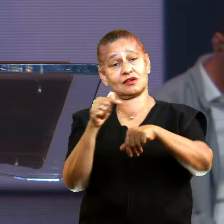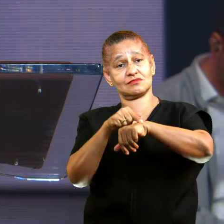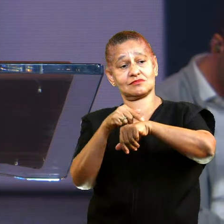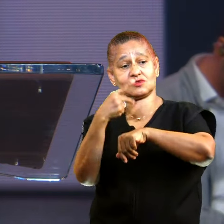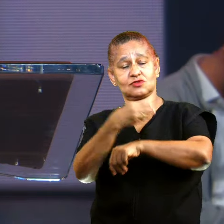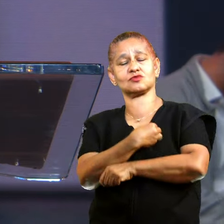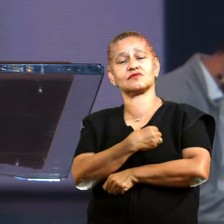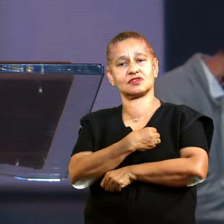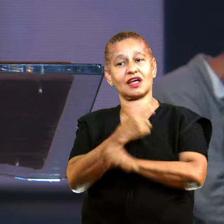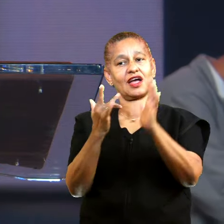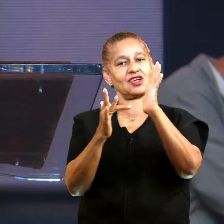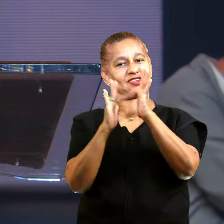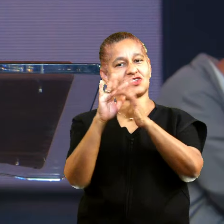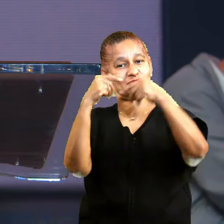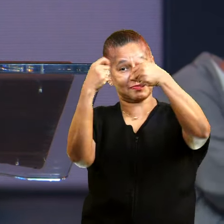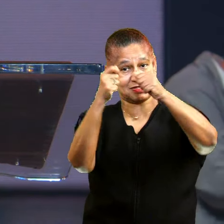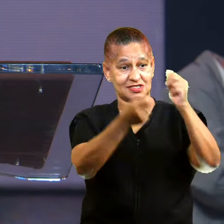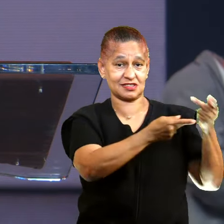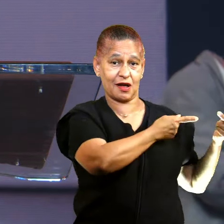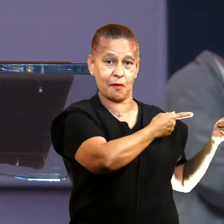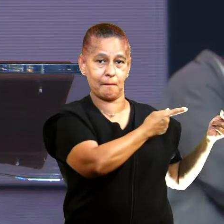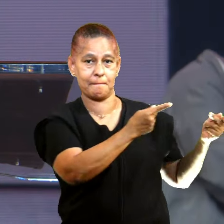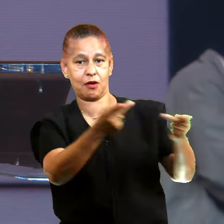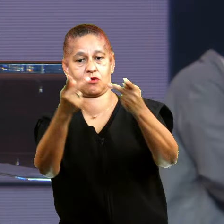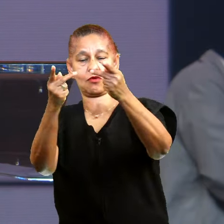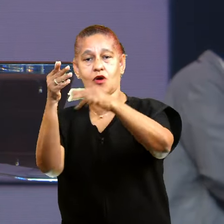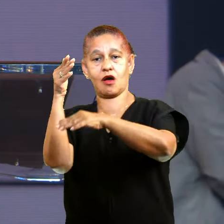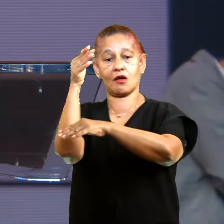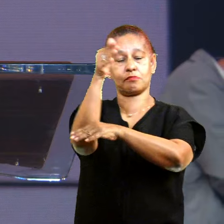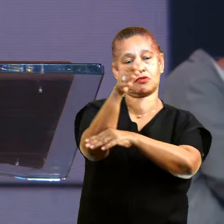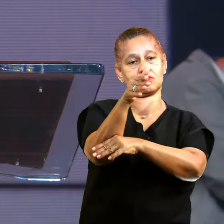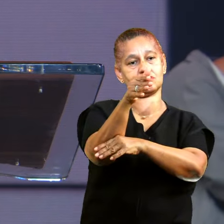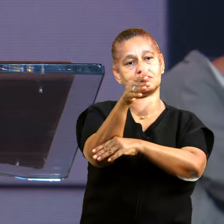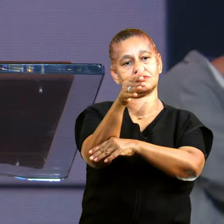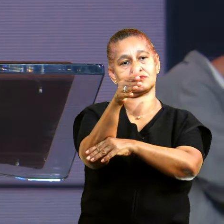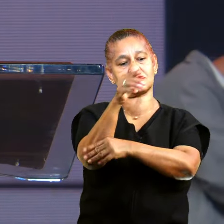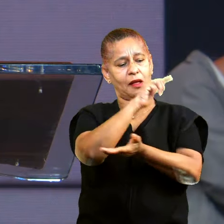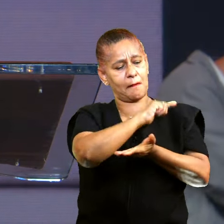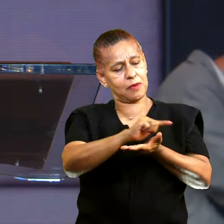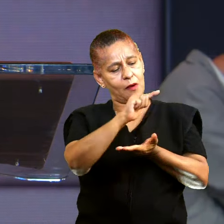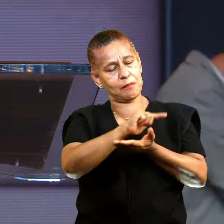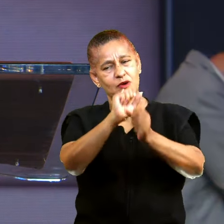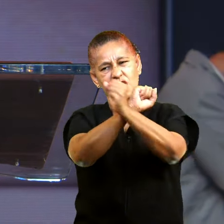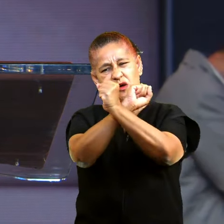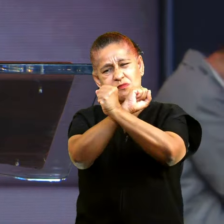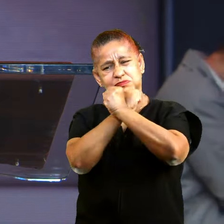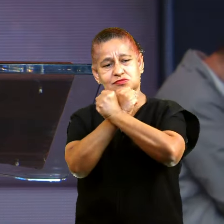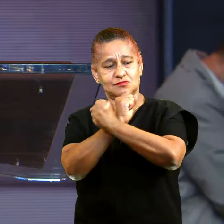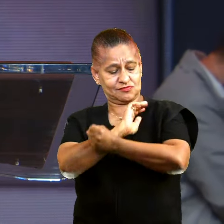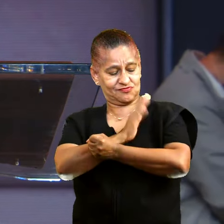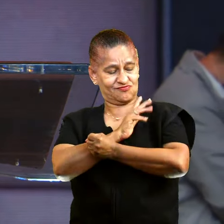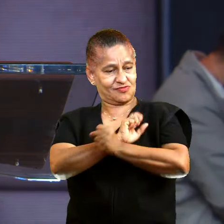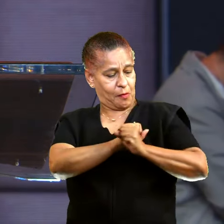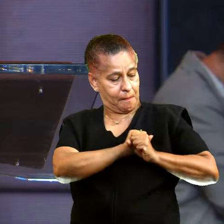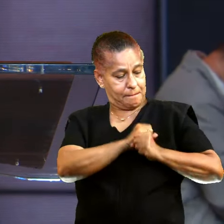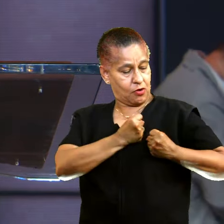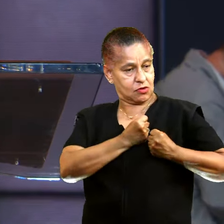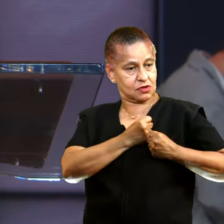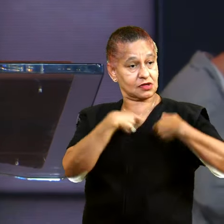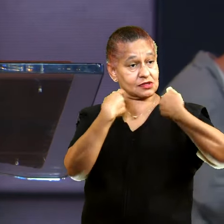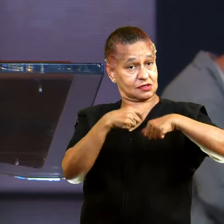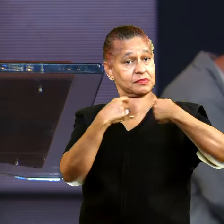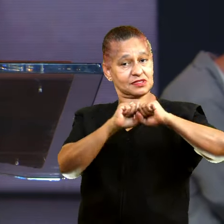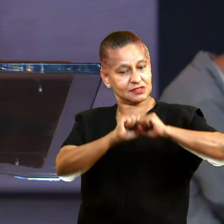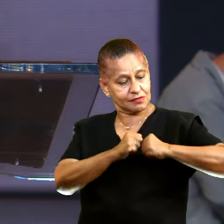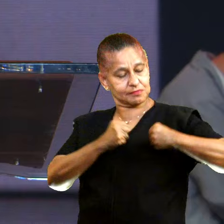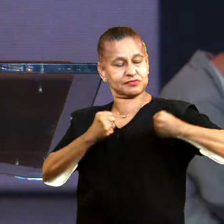Jesus precisa te visitar nela. quais são as correntes do coração que a